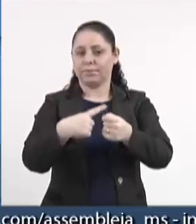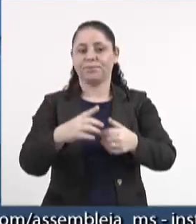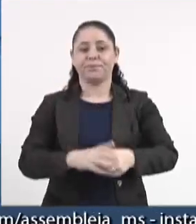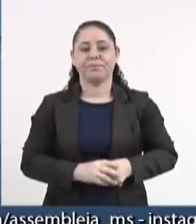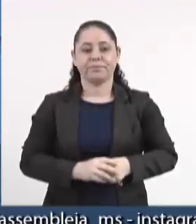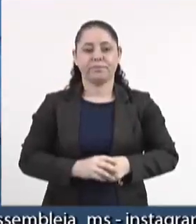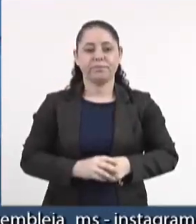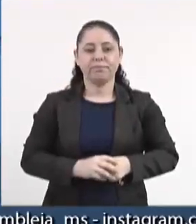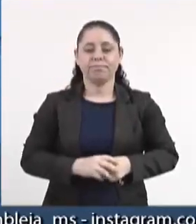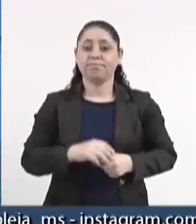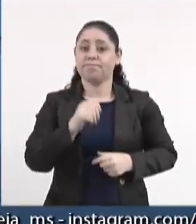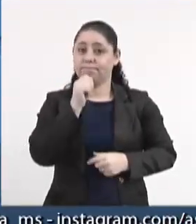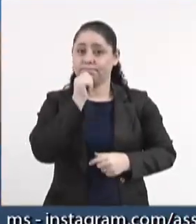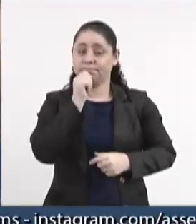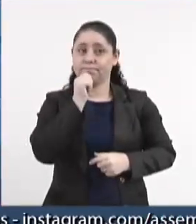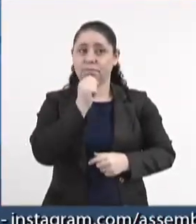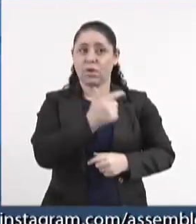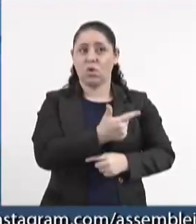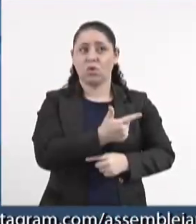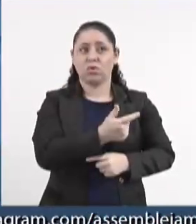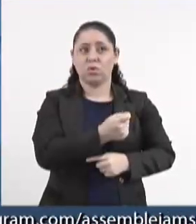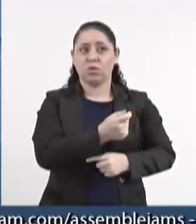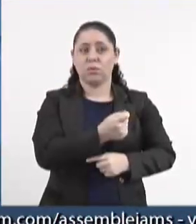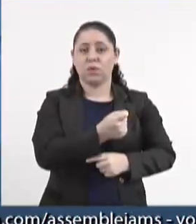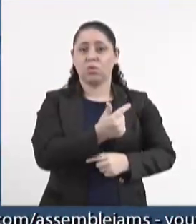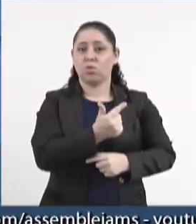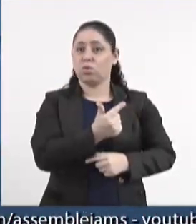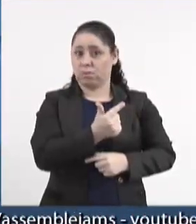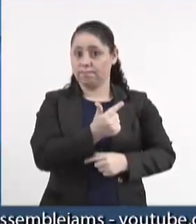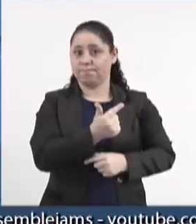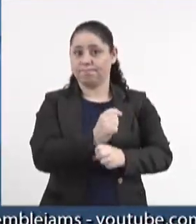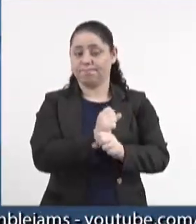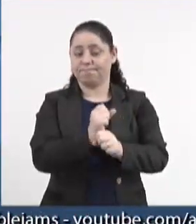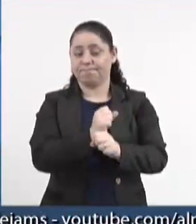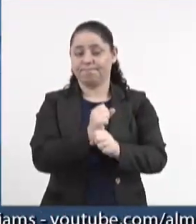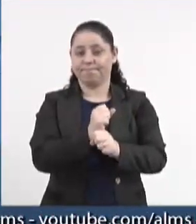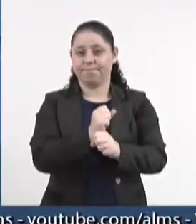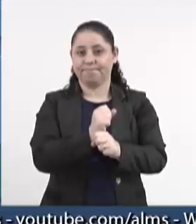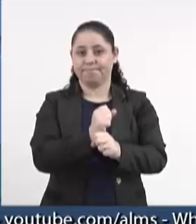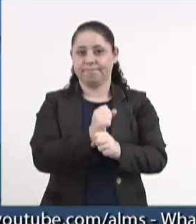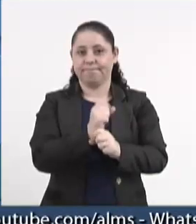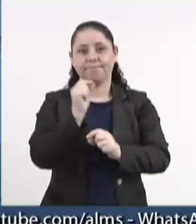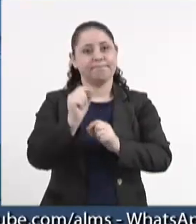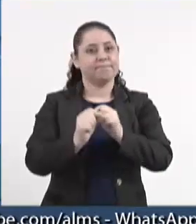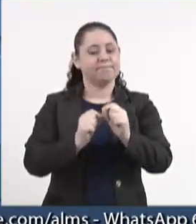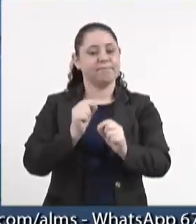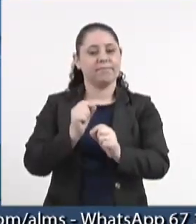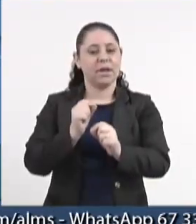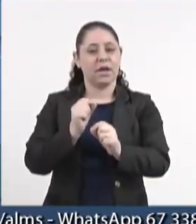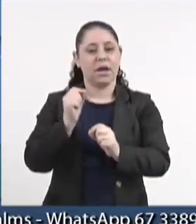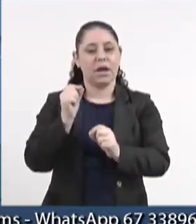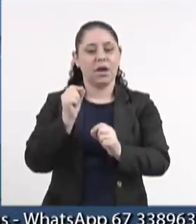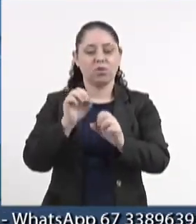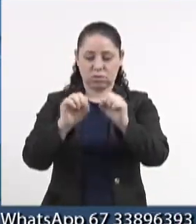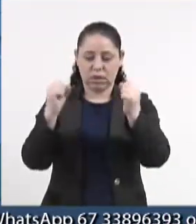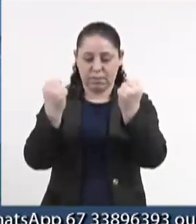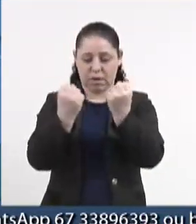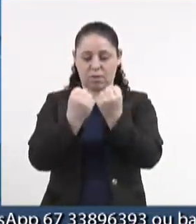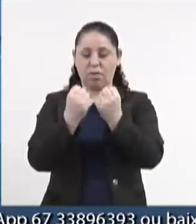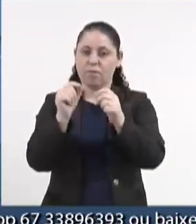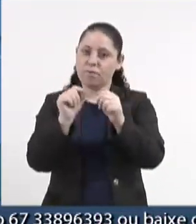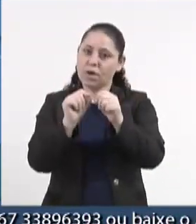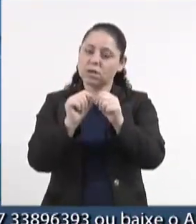Isso ainda em 2002. E, diante desse seminário,